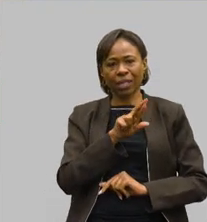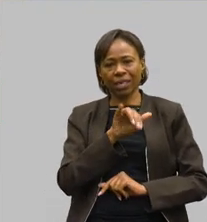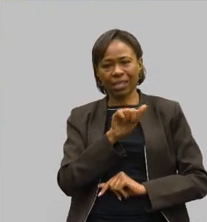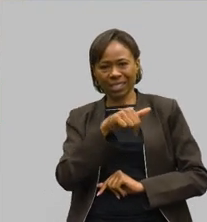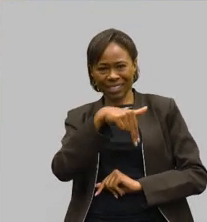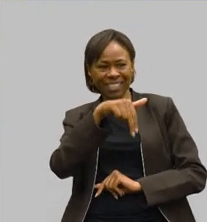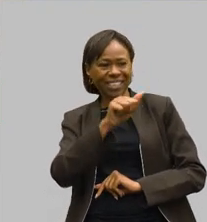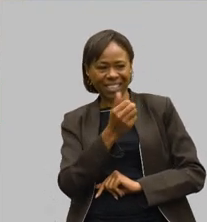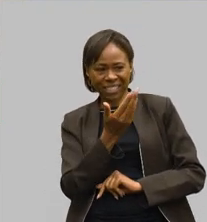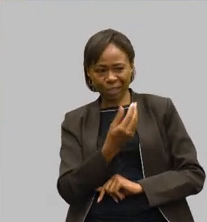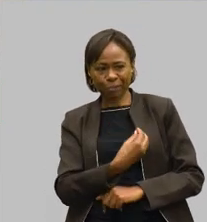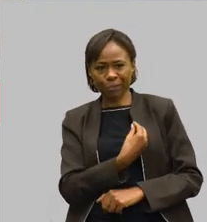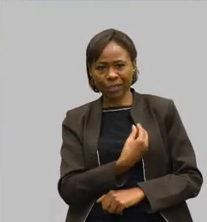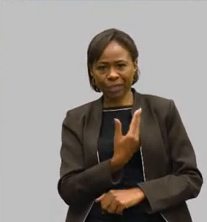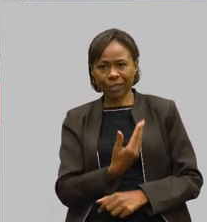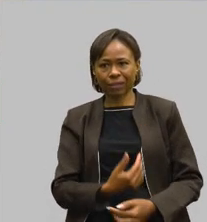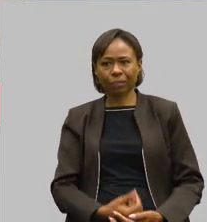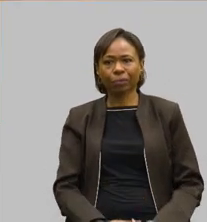na casa.